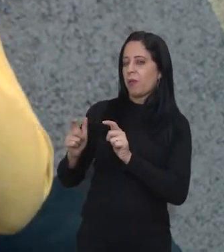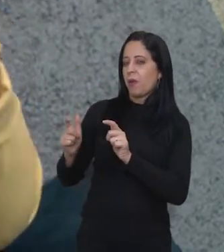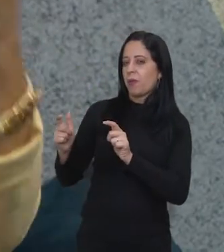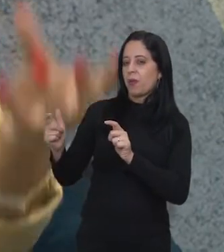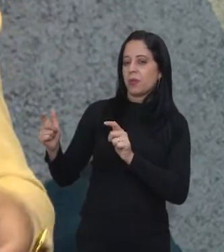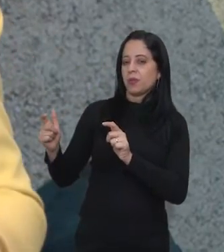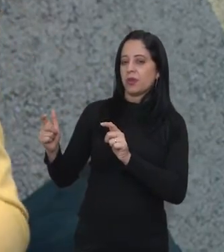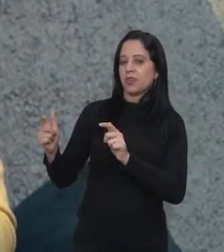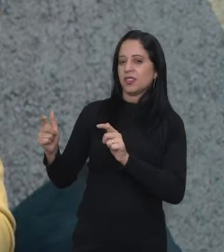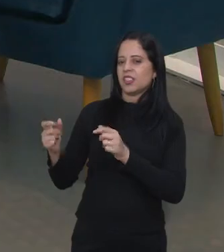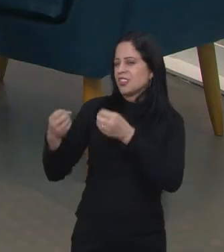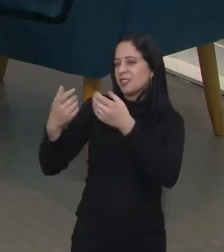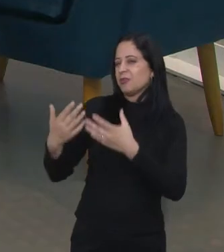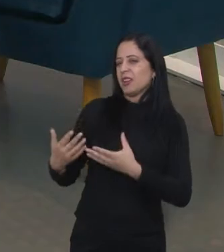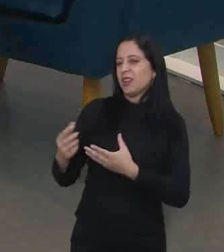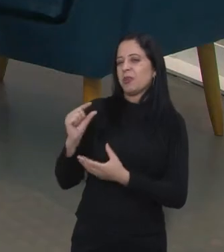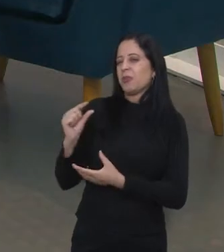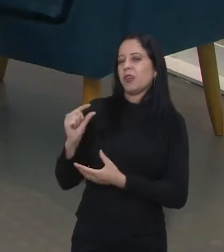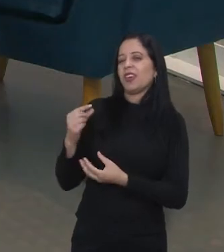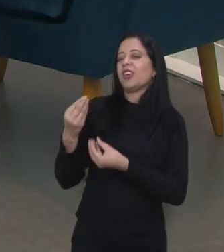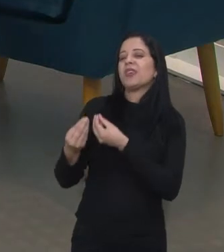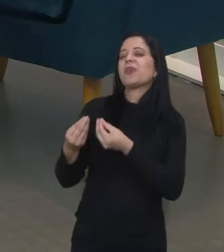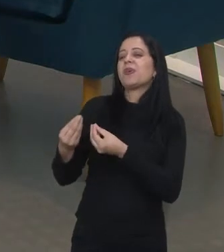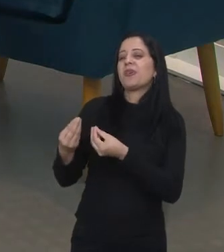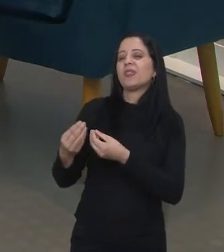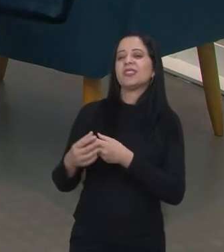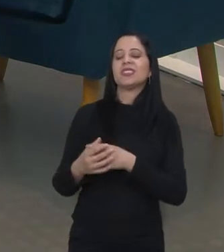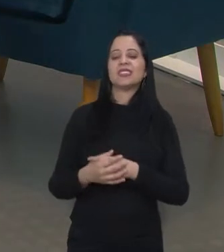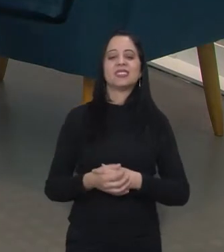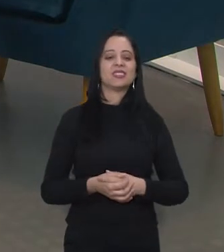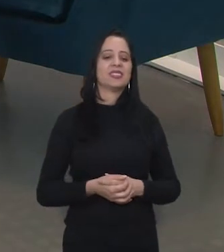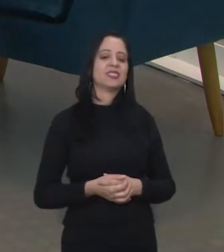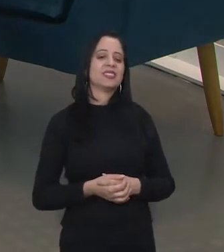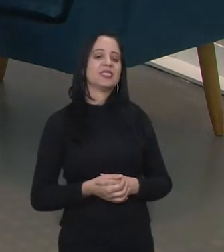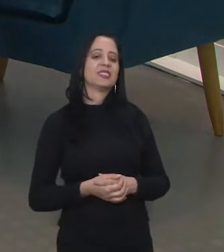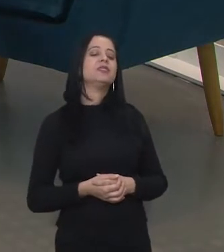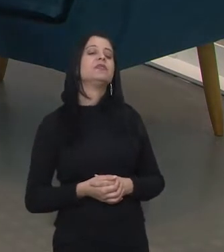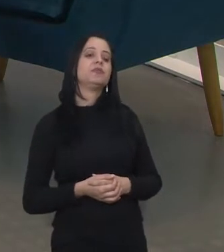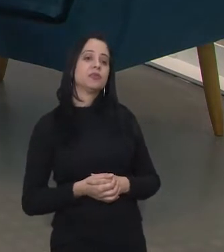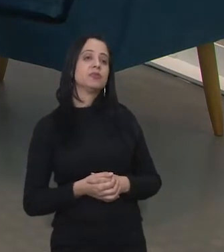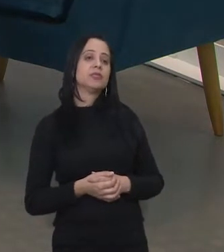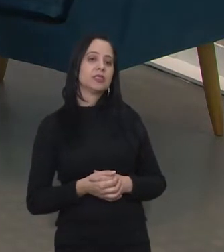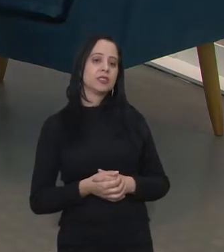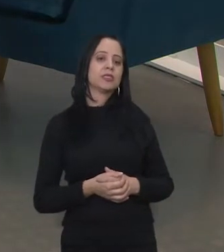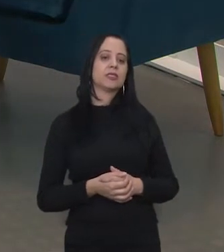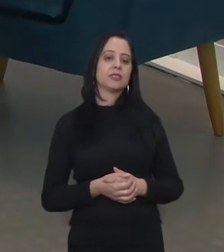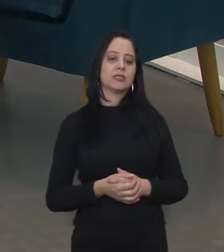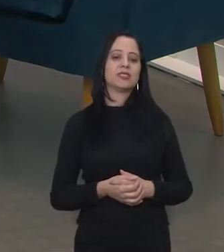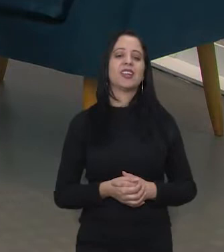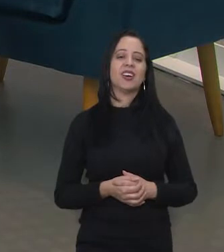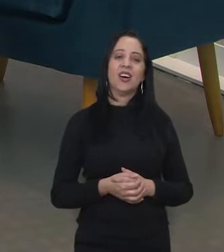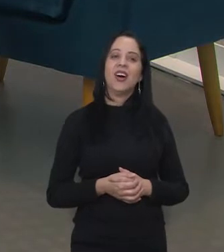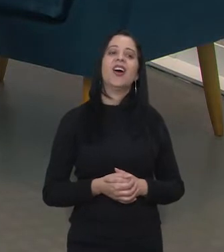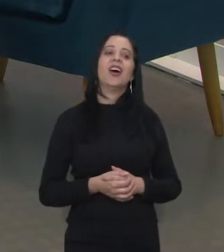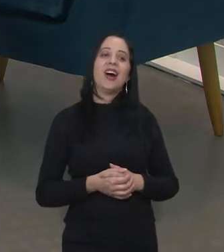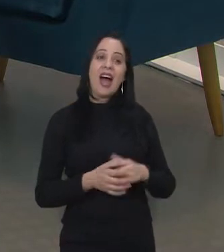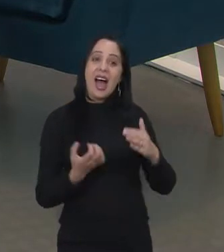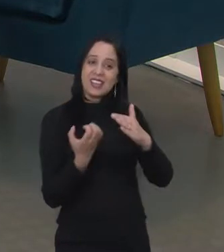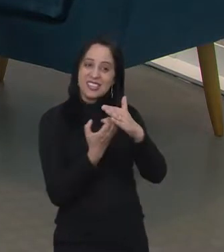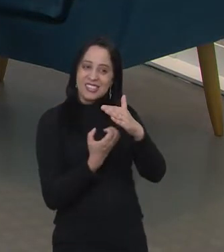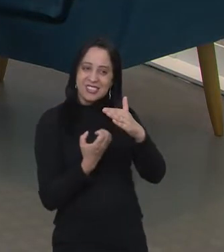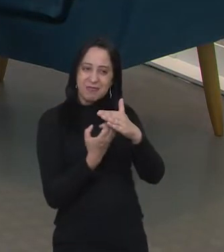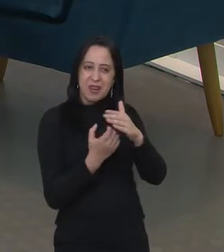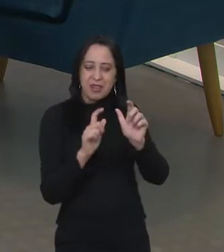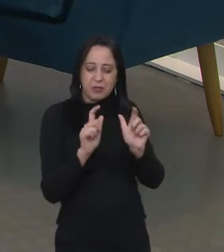Evoluindo, sobressaindo. Conta um pouquinho para a gente como que está o desenvolvimento. O desenvolvimento vai muito bem.